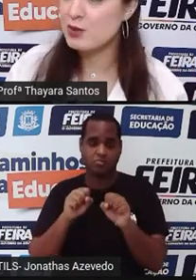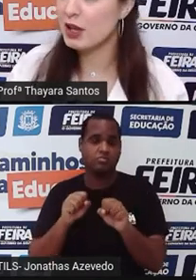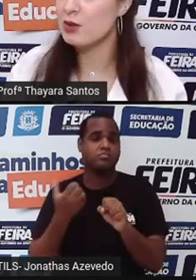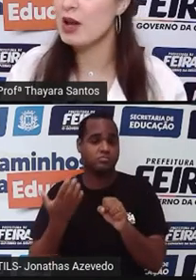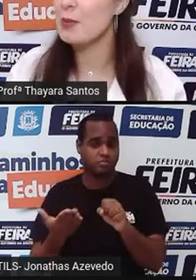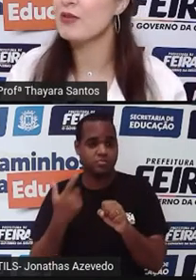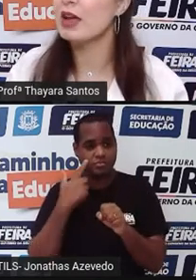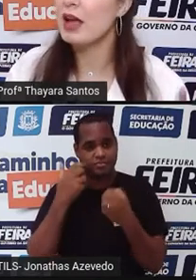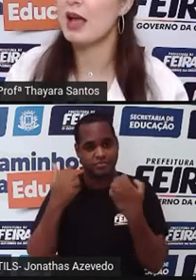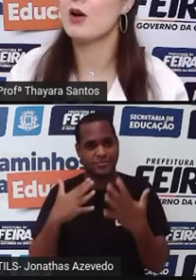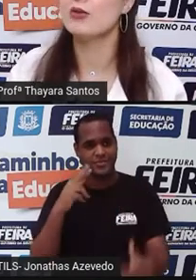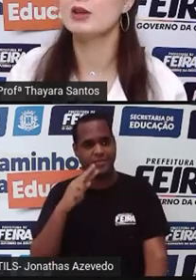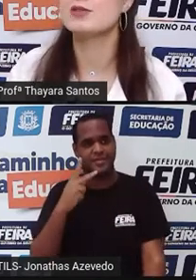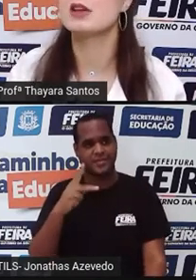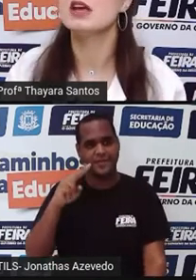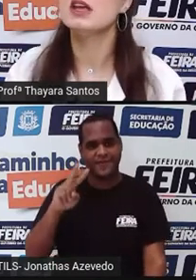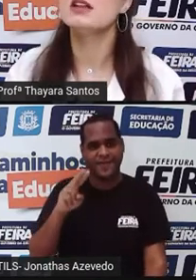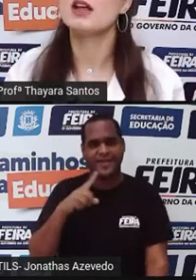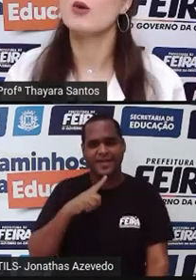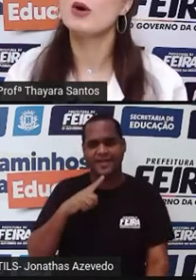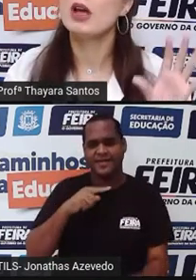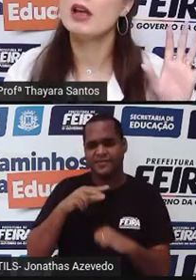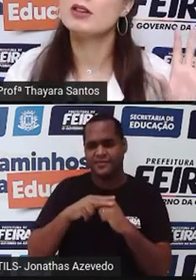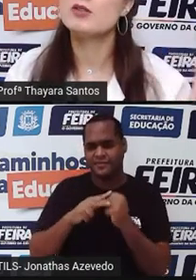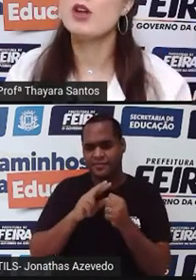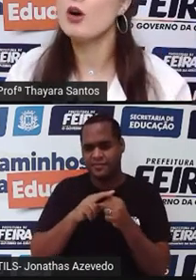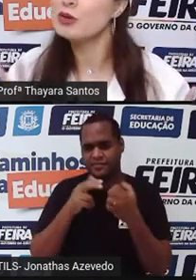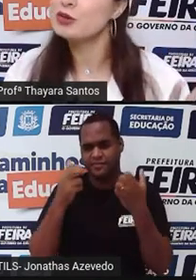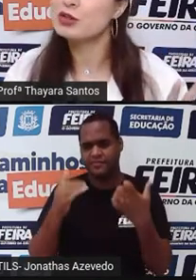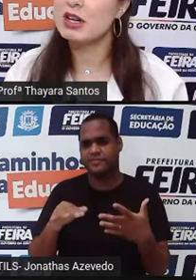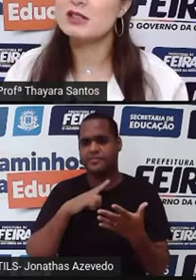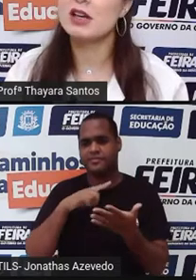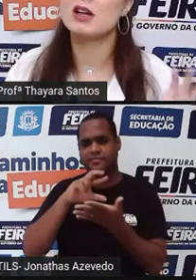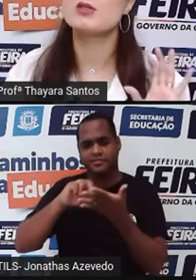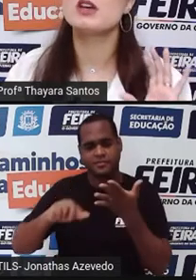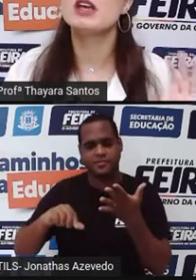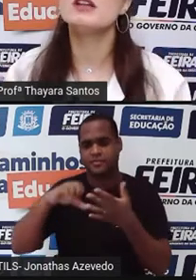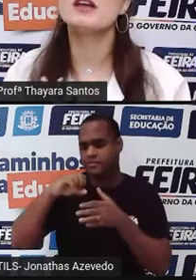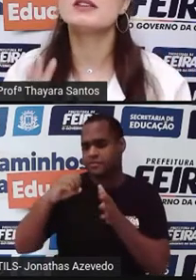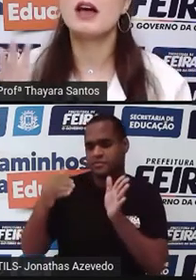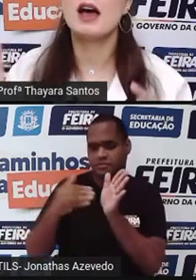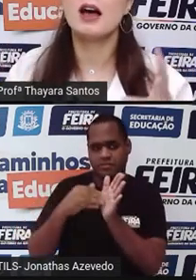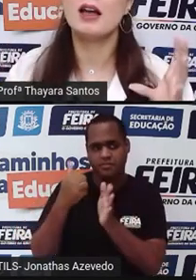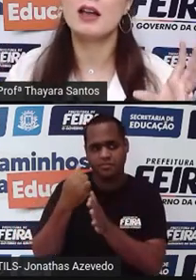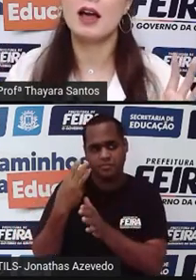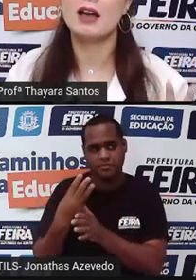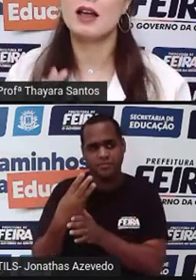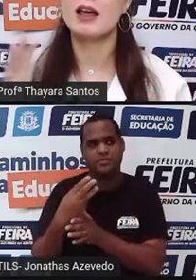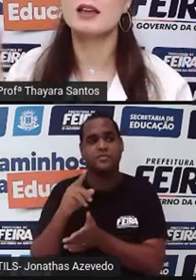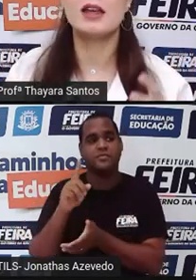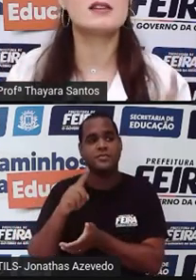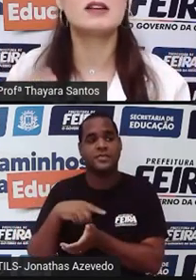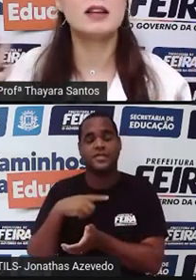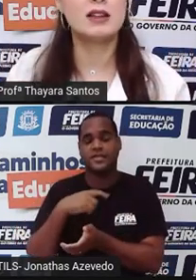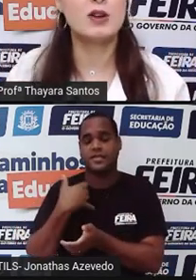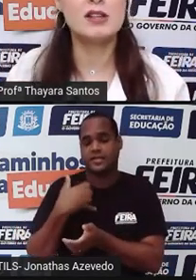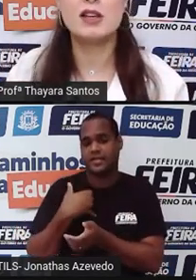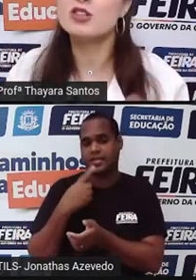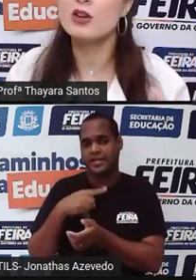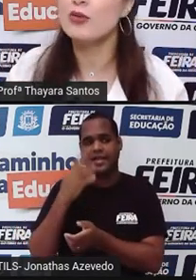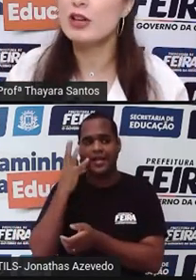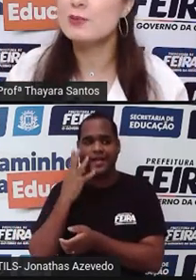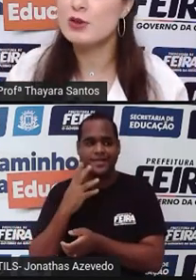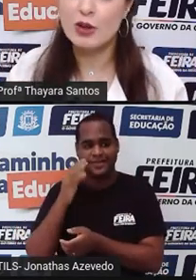Nesse caso aqui do HPV é o vírus. Então, entre os 9 e os 13 anos, ainda está aquela criança, aquele